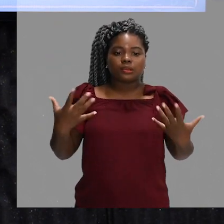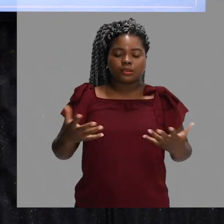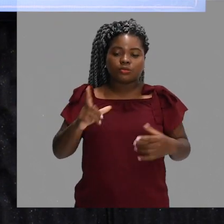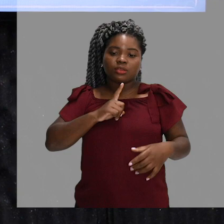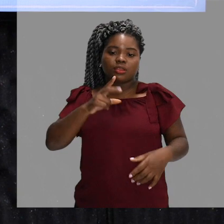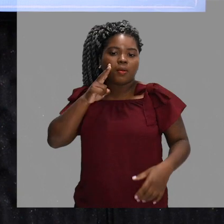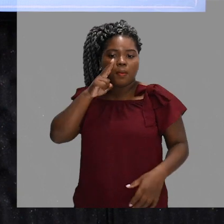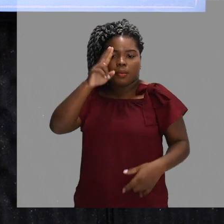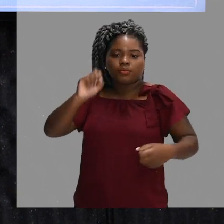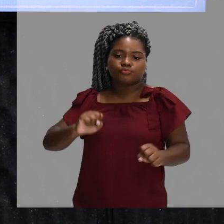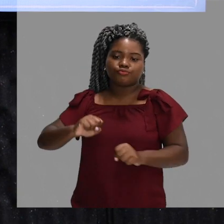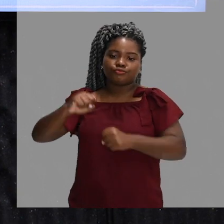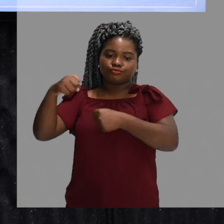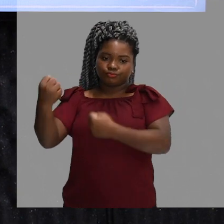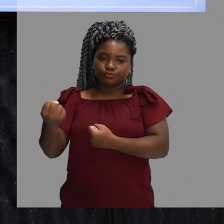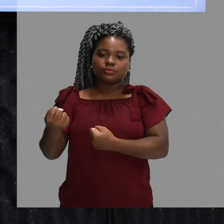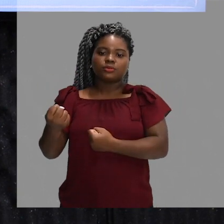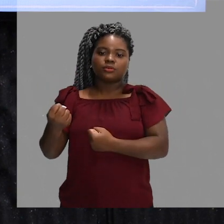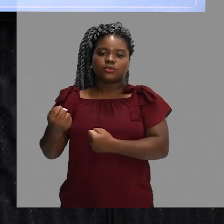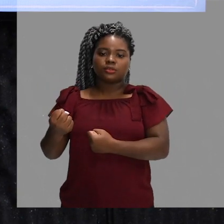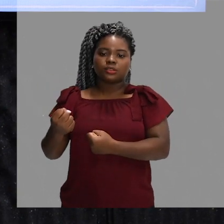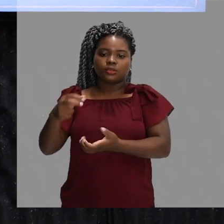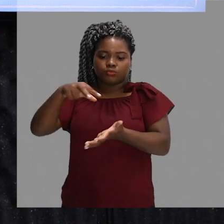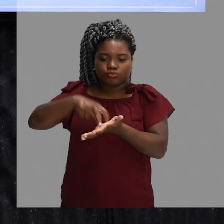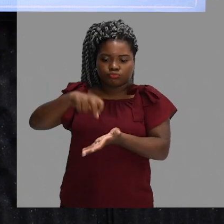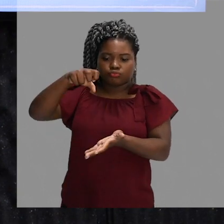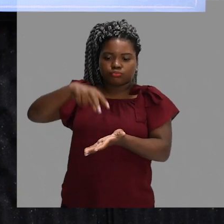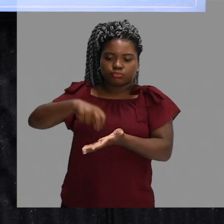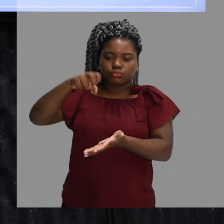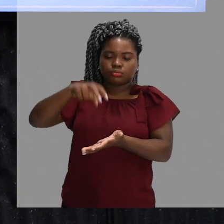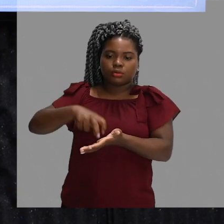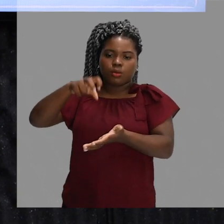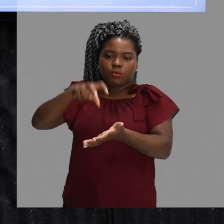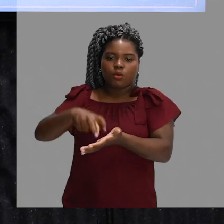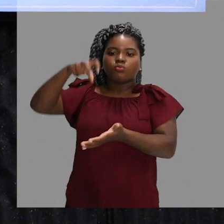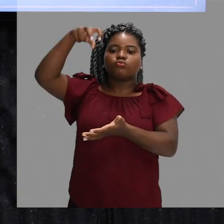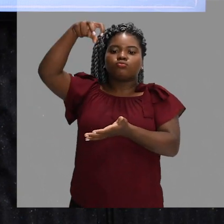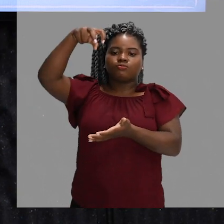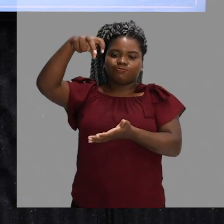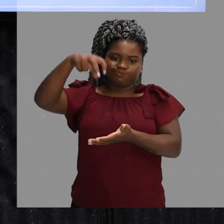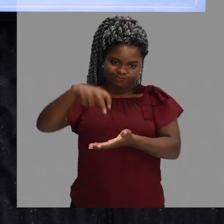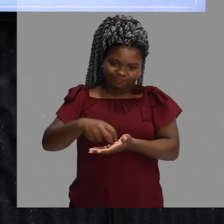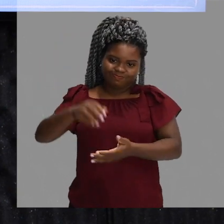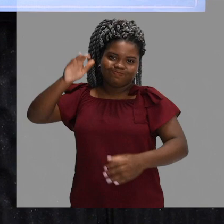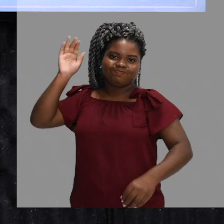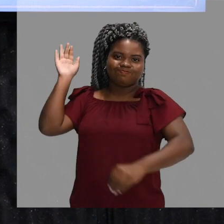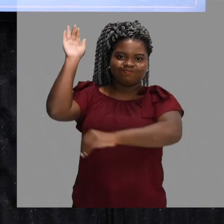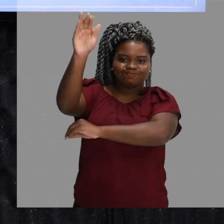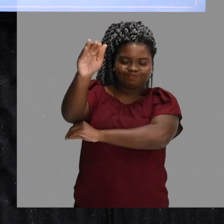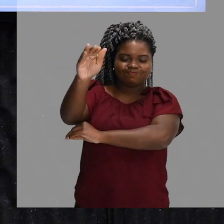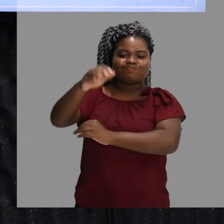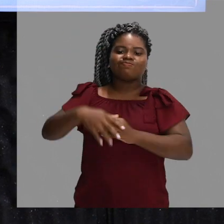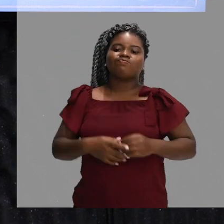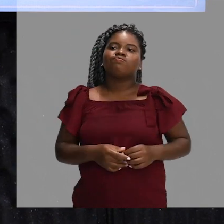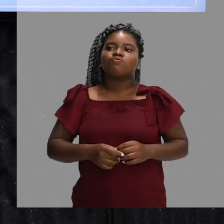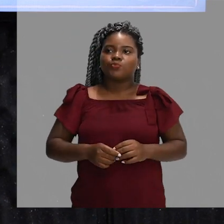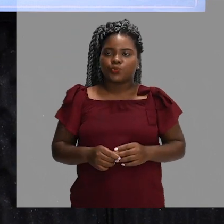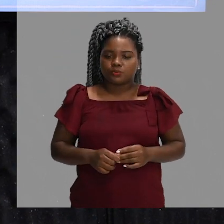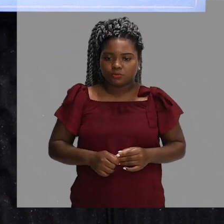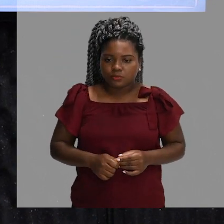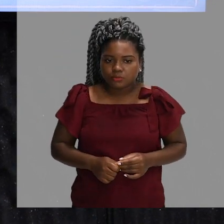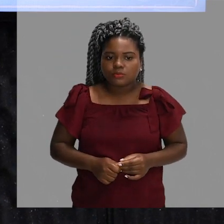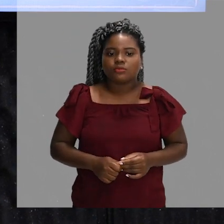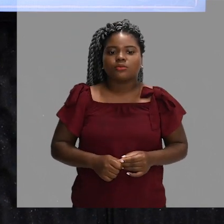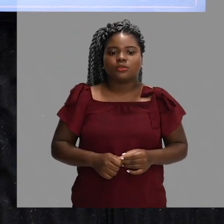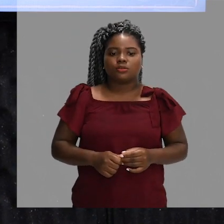consegue saltar mais alto. Então, para que o jogo tenha uma certa dificuldade, uma certa jogabilidade,